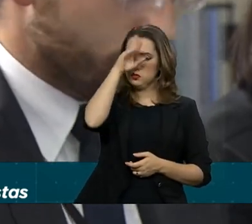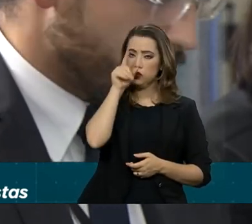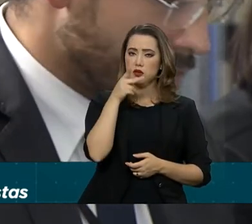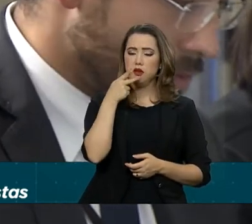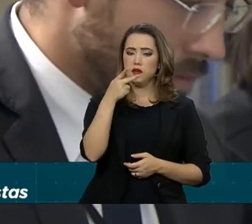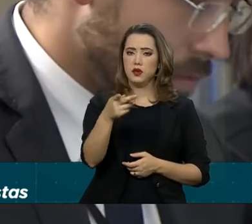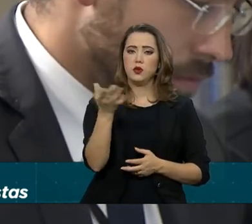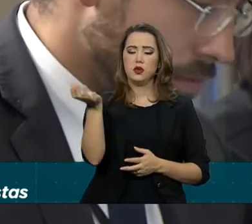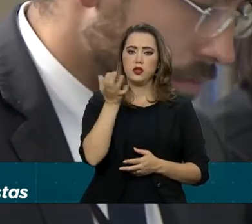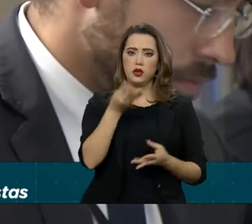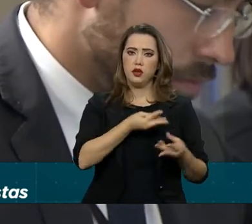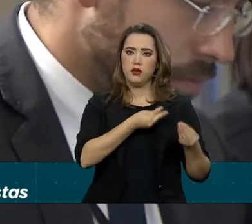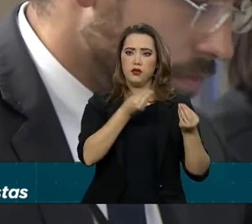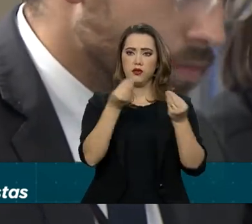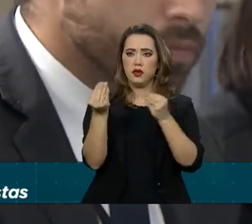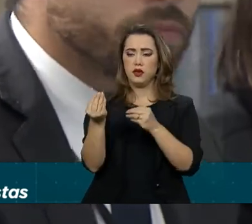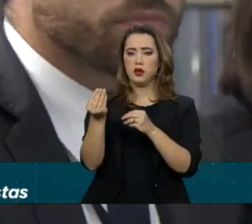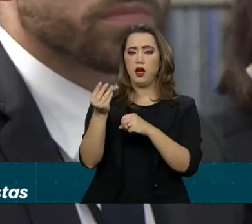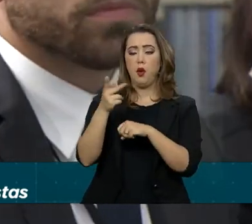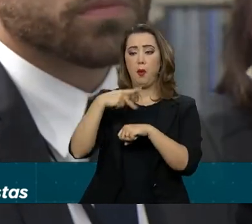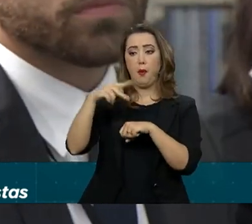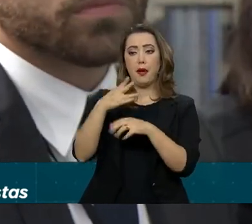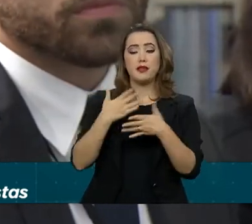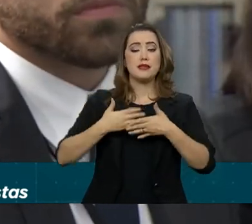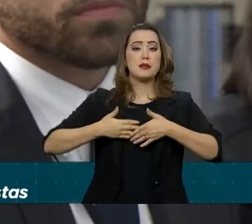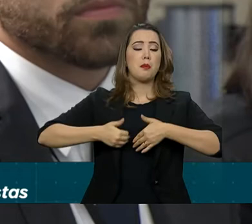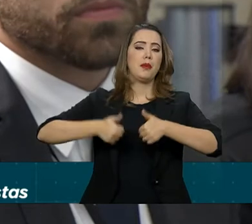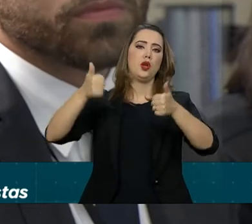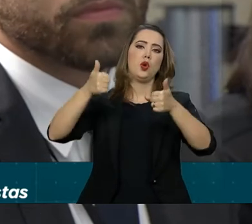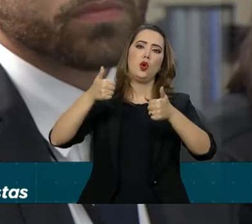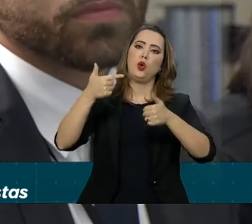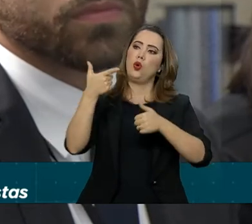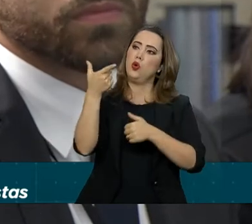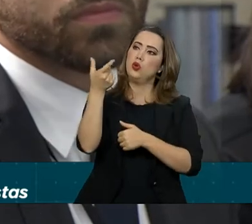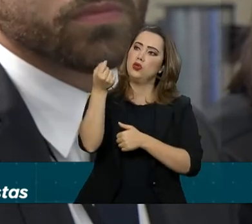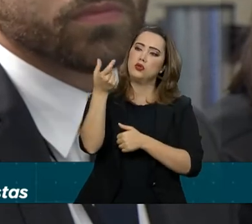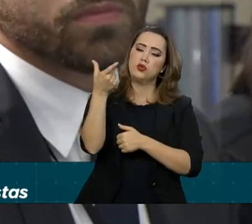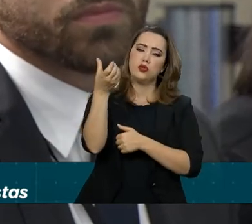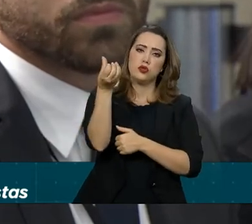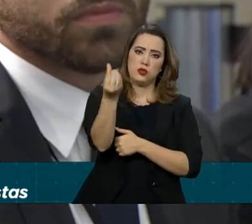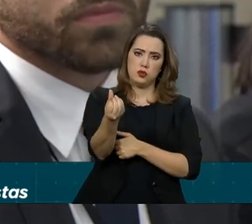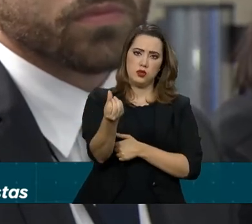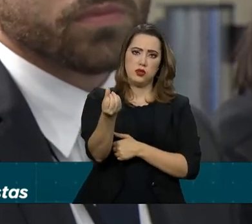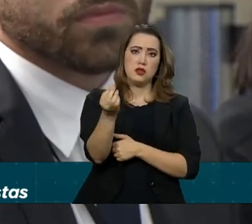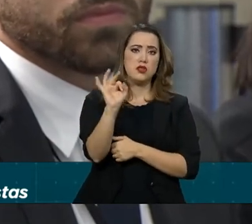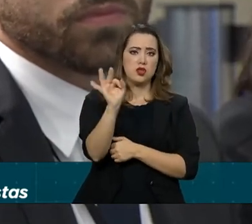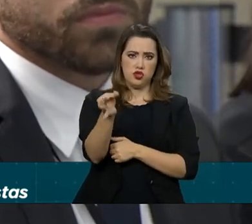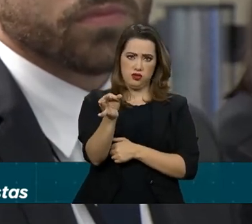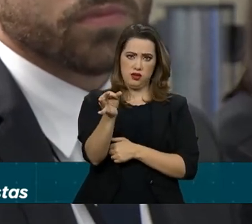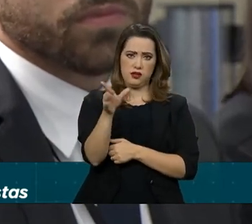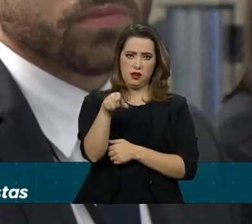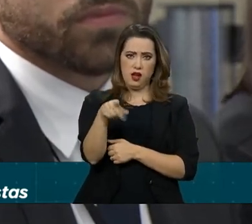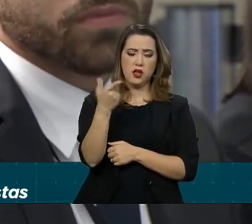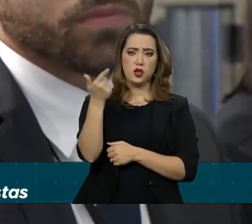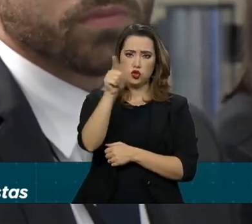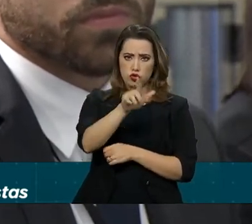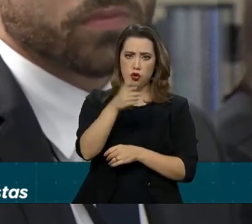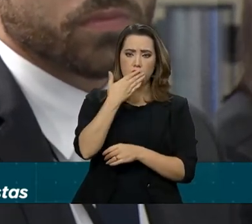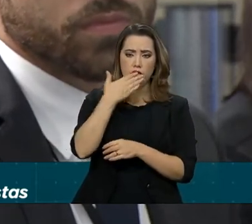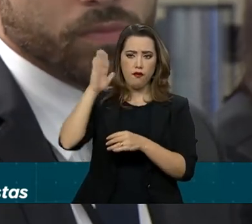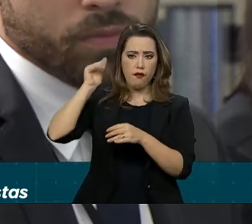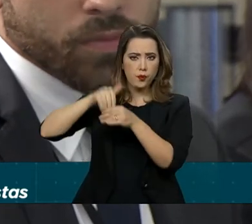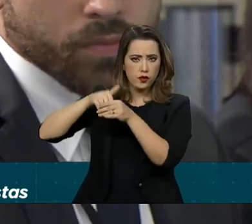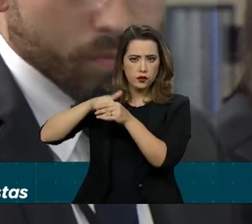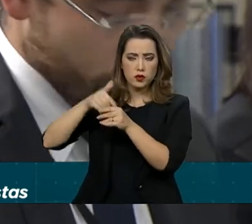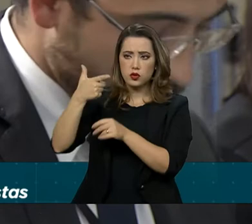pretende entregar um país melhor em 2026. A partir disso, já está definido que ele vai se candidatar à reeleição em